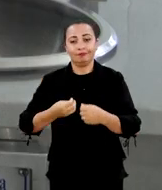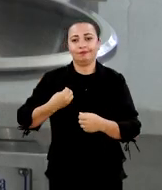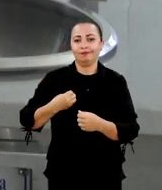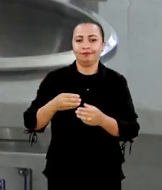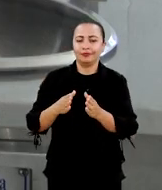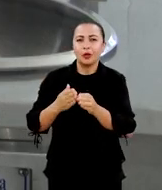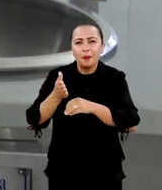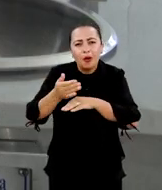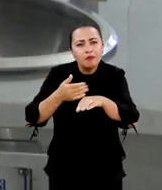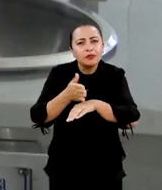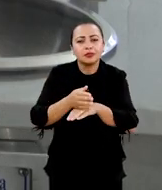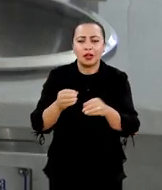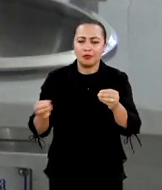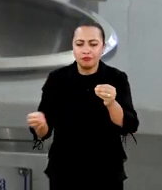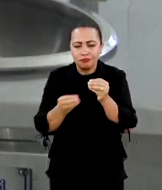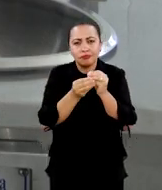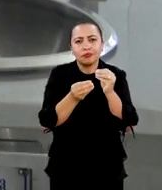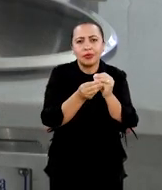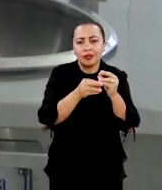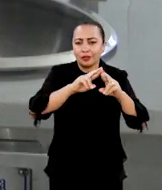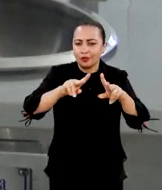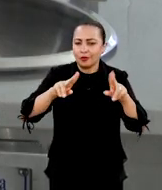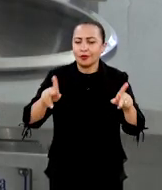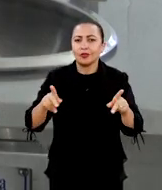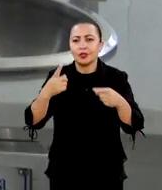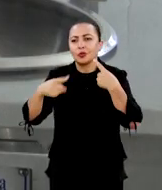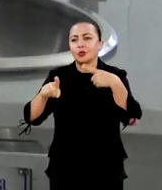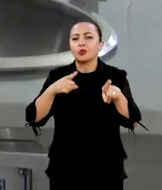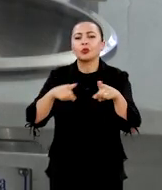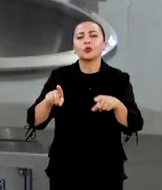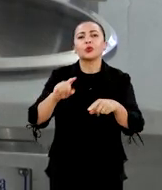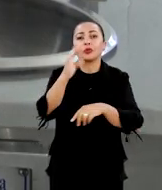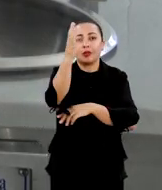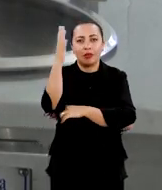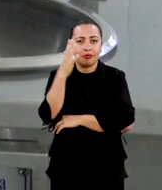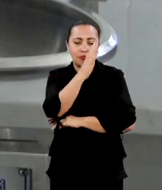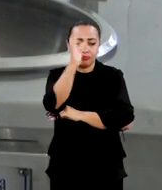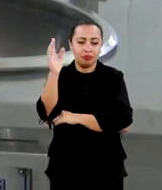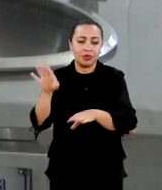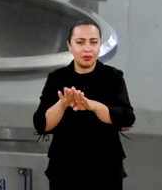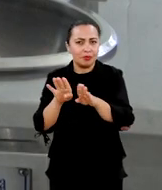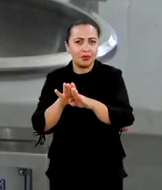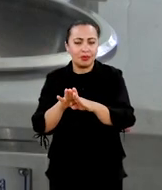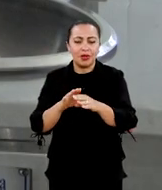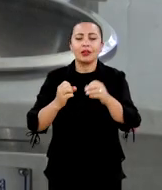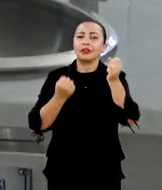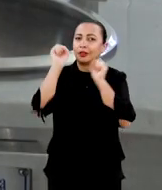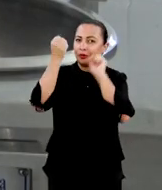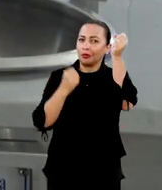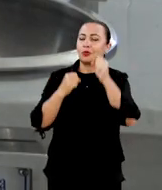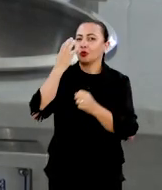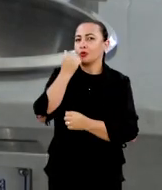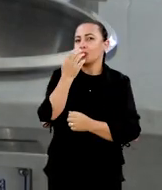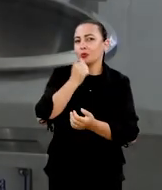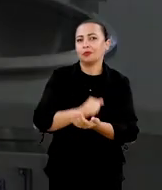isso surgiu essa necessidade de estar viabilizando e empregando diferentes outras espécies na